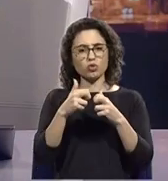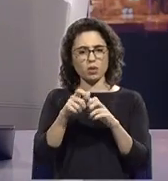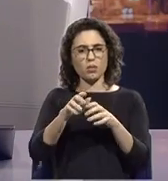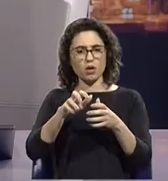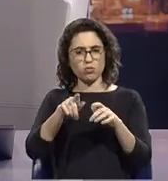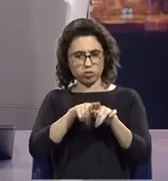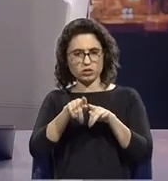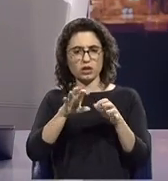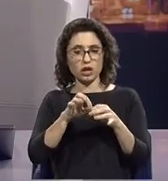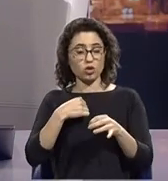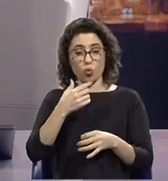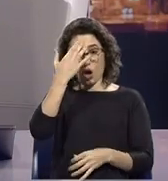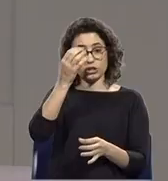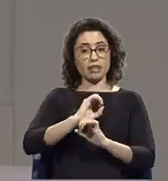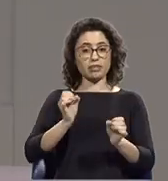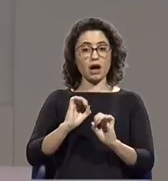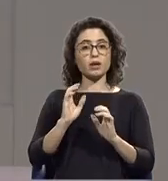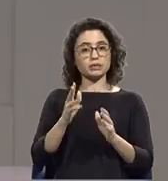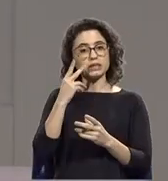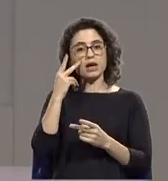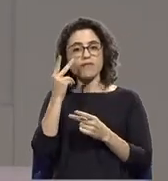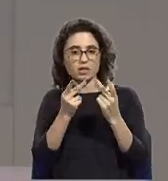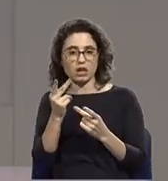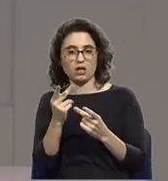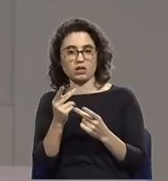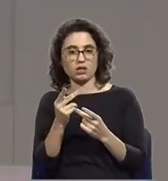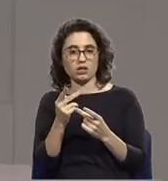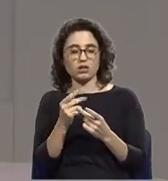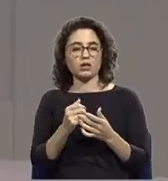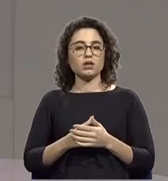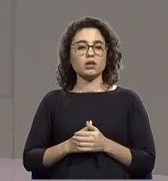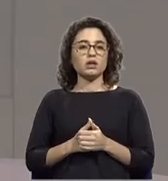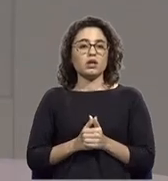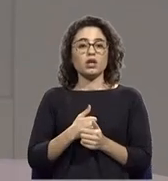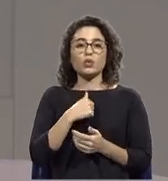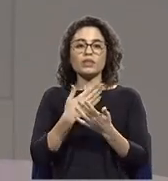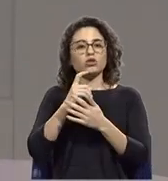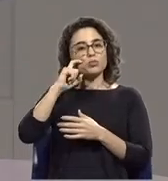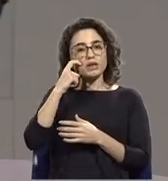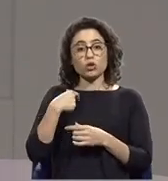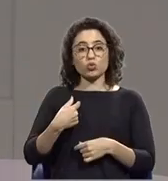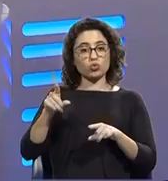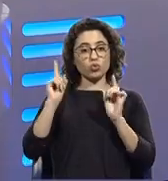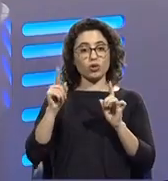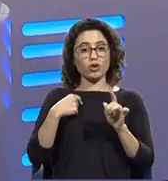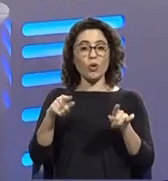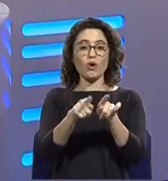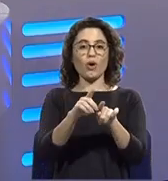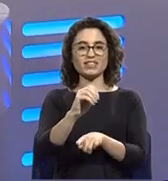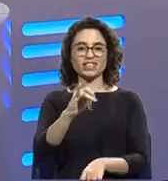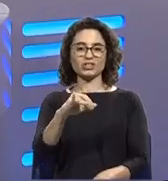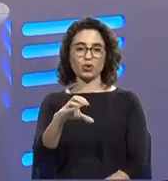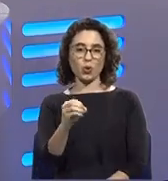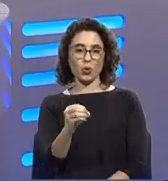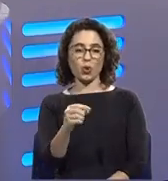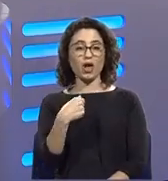acho que tem que ser averiguado também. Que isto também tem que ser averiguado. Mas está a levantar a suspeita. Porque não estou a levantar a suspeita, mãe. Já estou com o Sérgio. Estou a ter uma